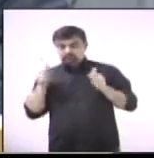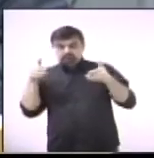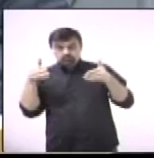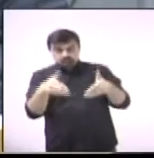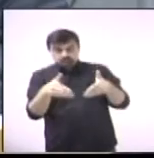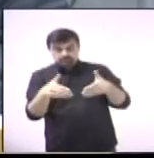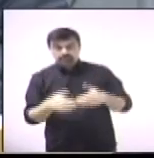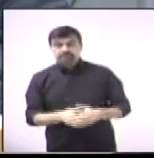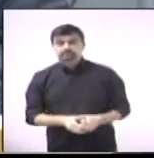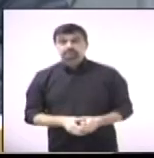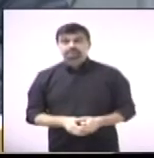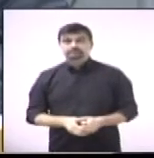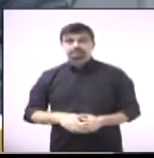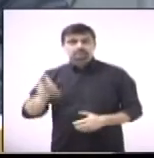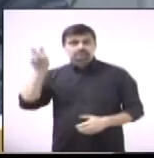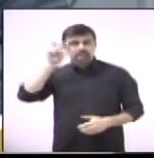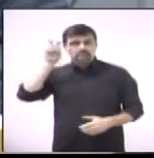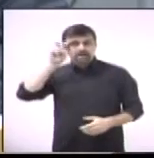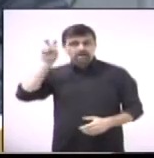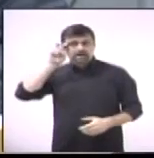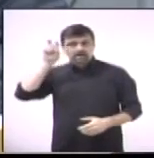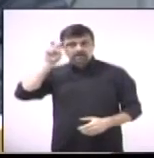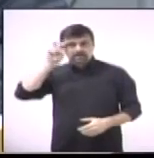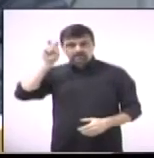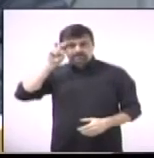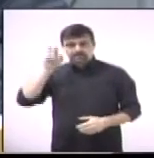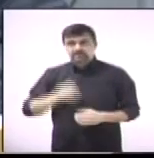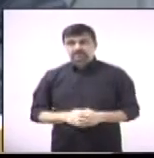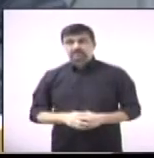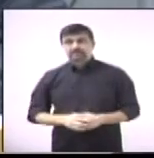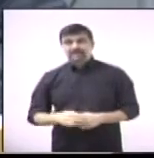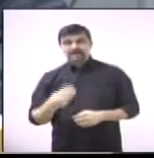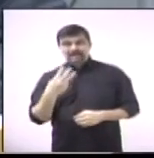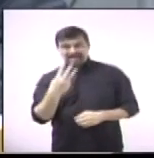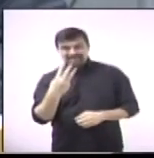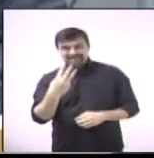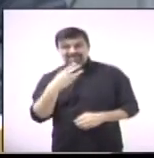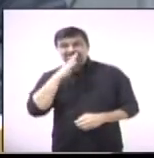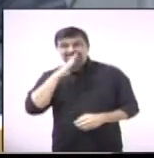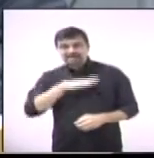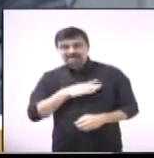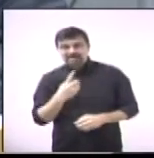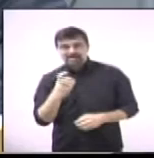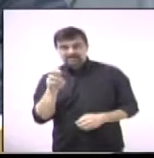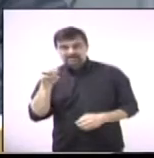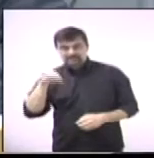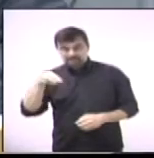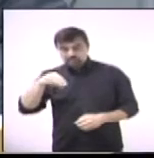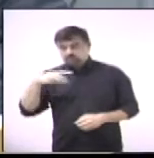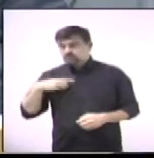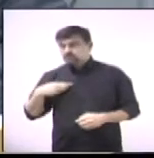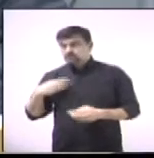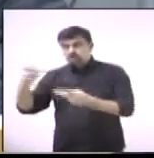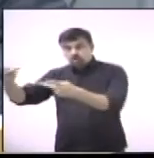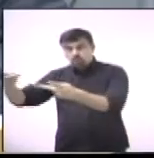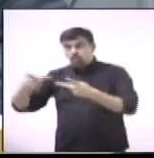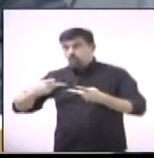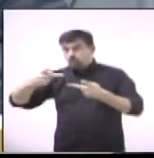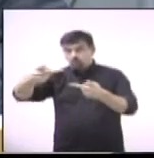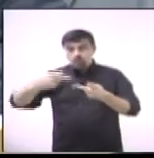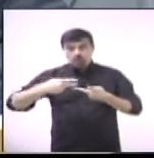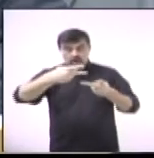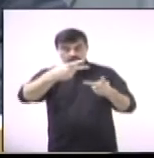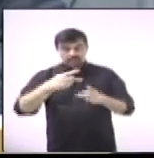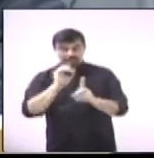E quinta-feira, às 15h30, eu convidei as assistentes sociais responsáveis